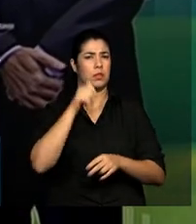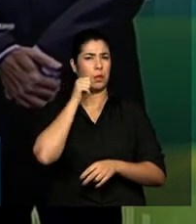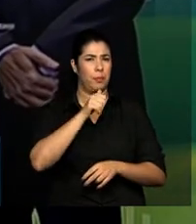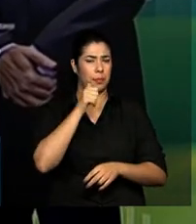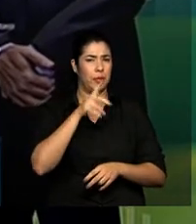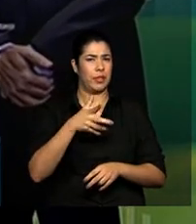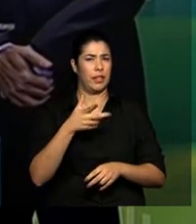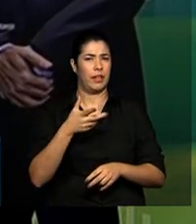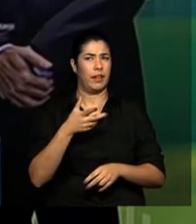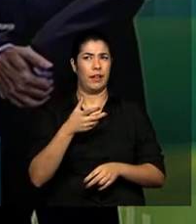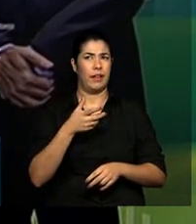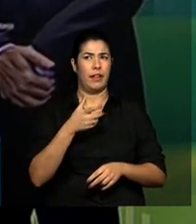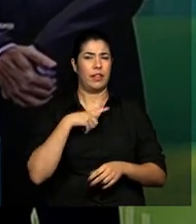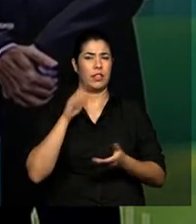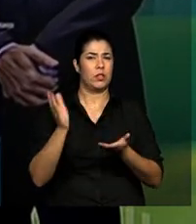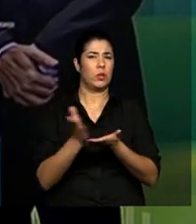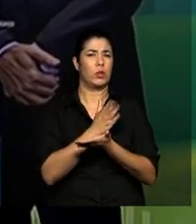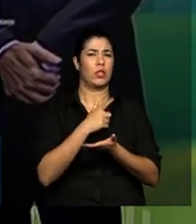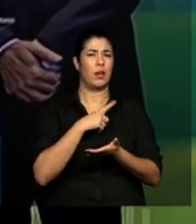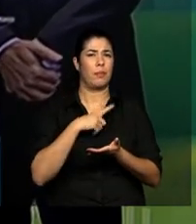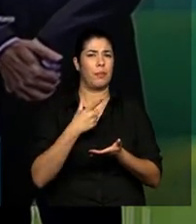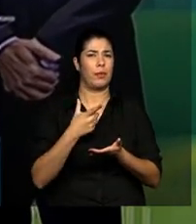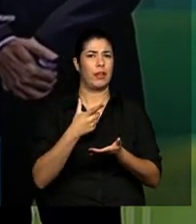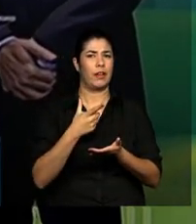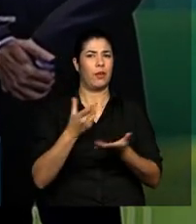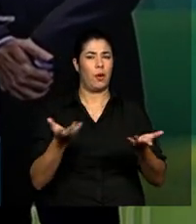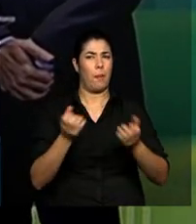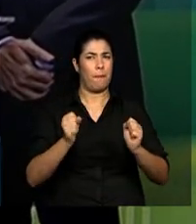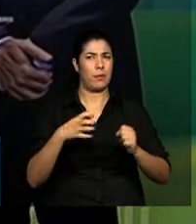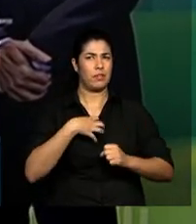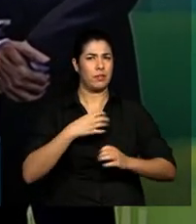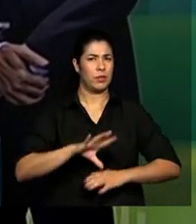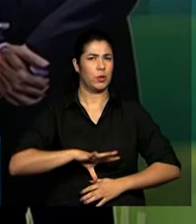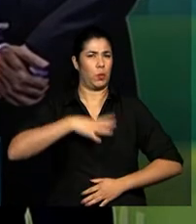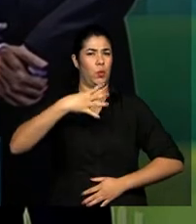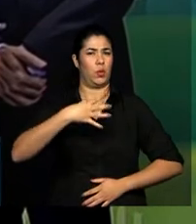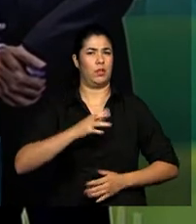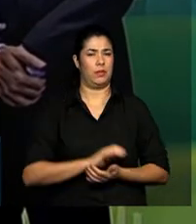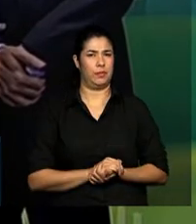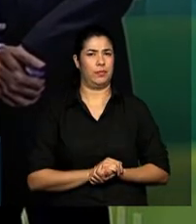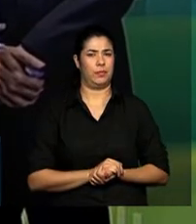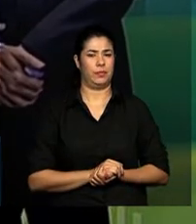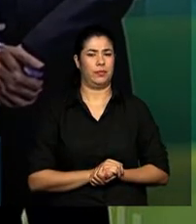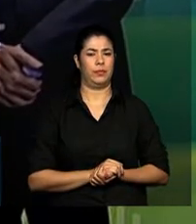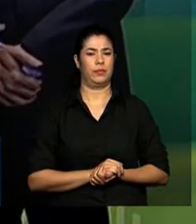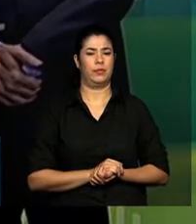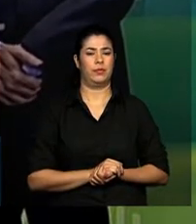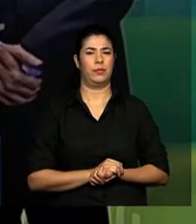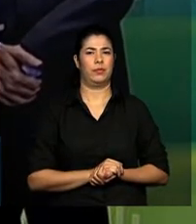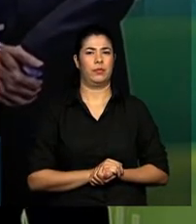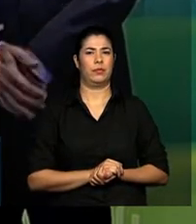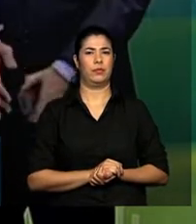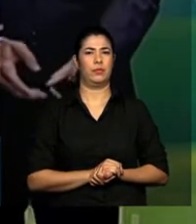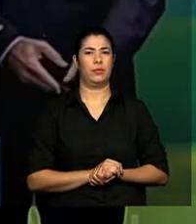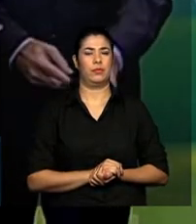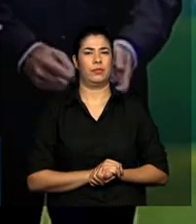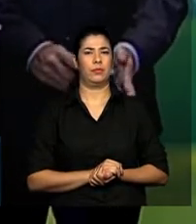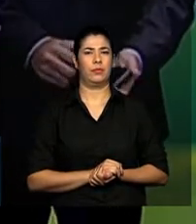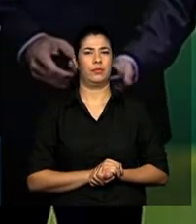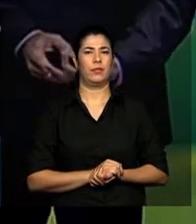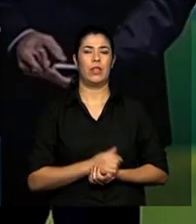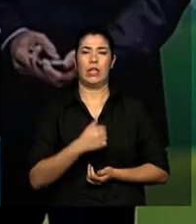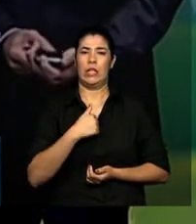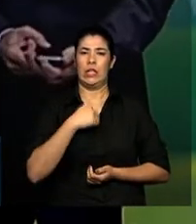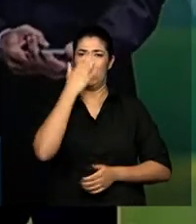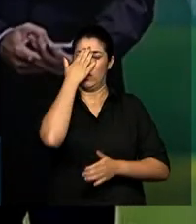vezes, se sentir mais encorajada a denunciar? Eu pedi a ela para responder porque eu